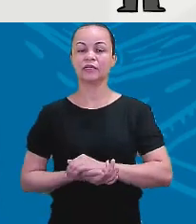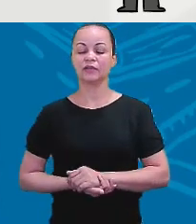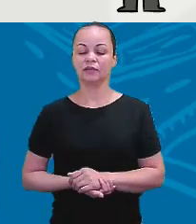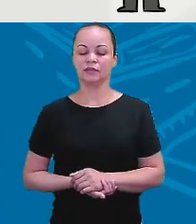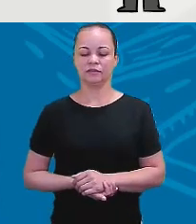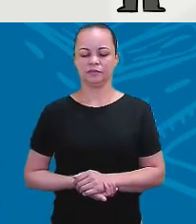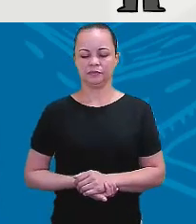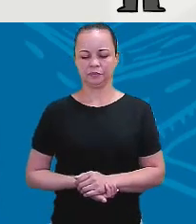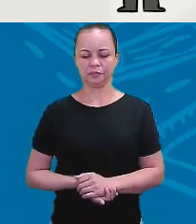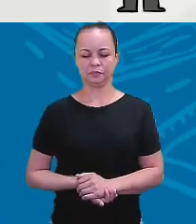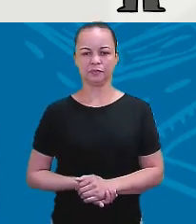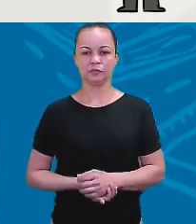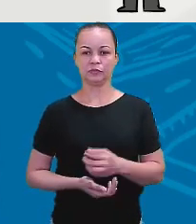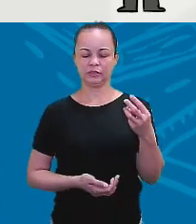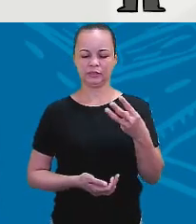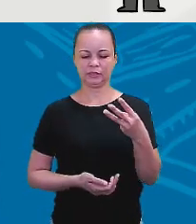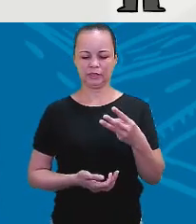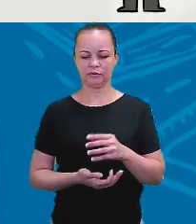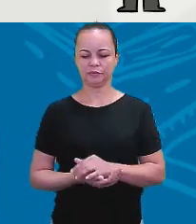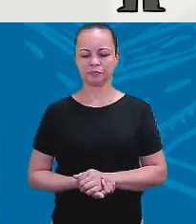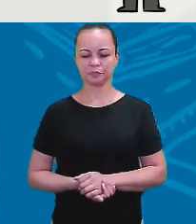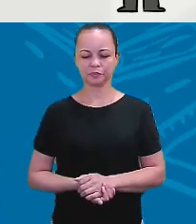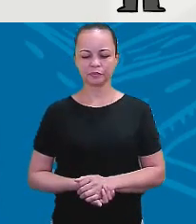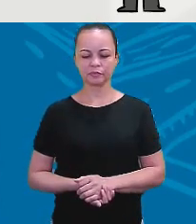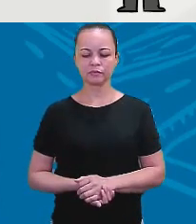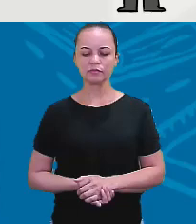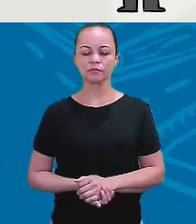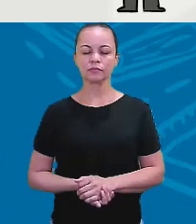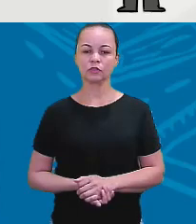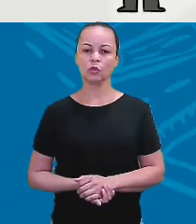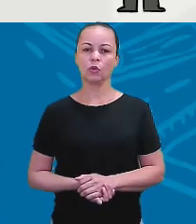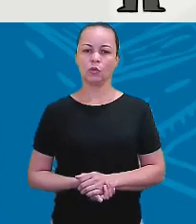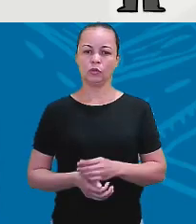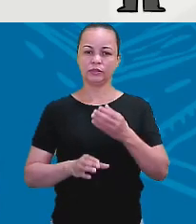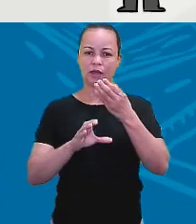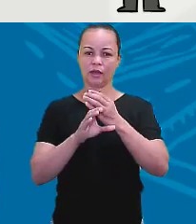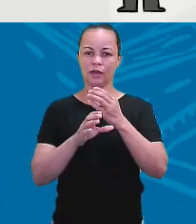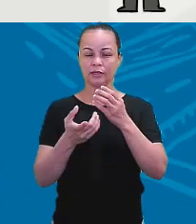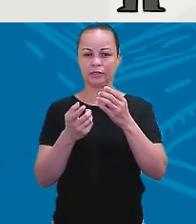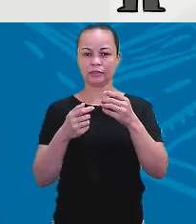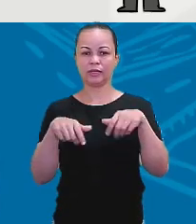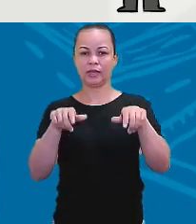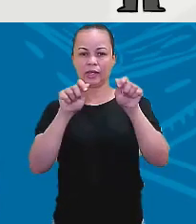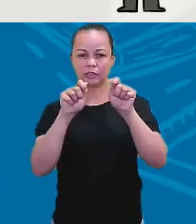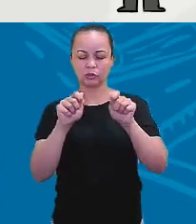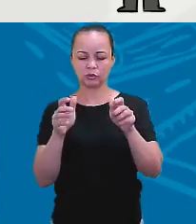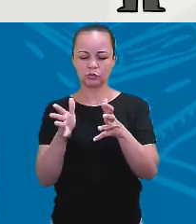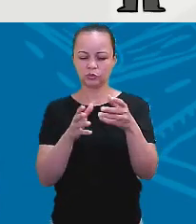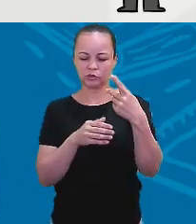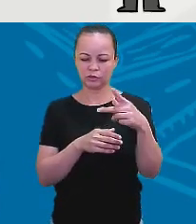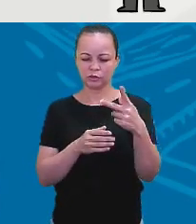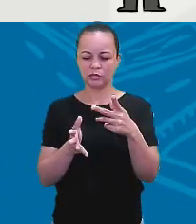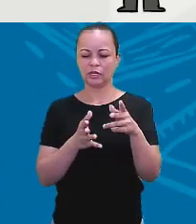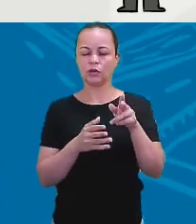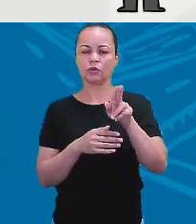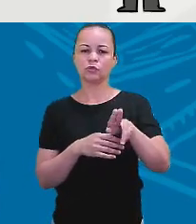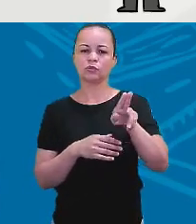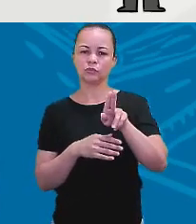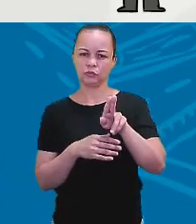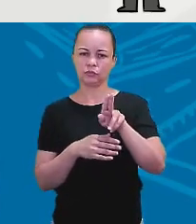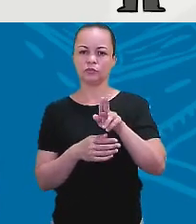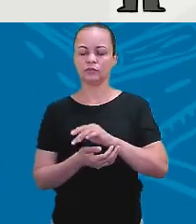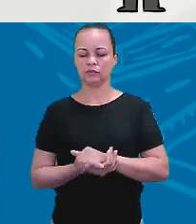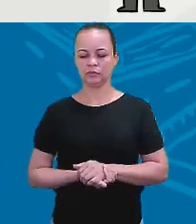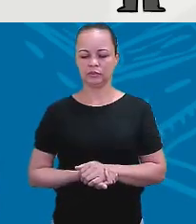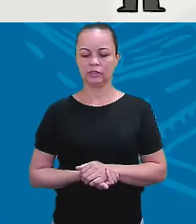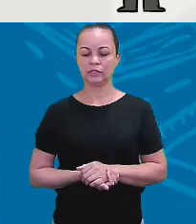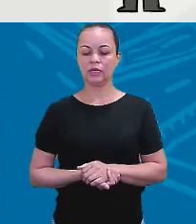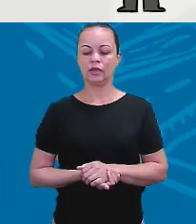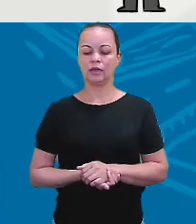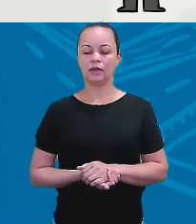arquitetos